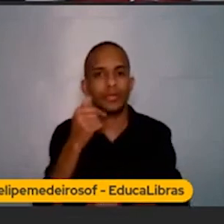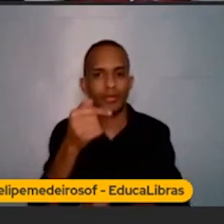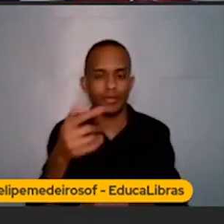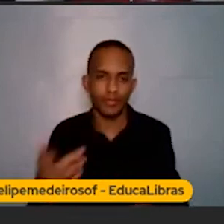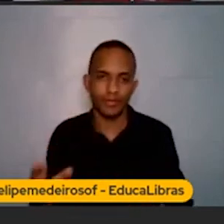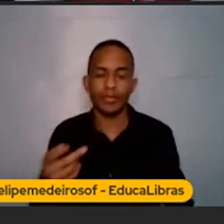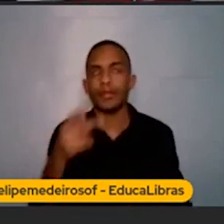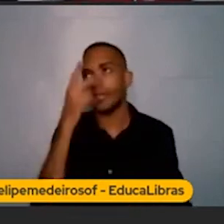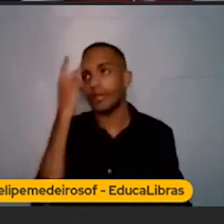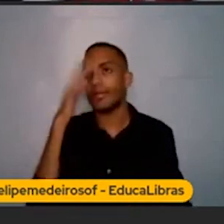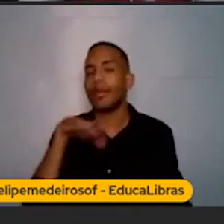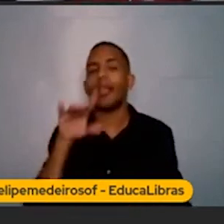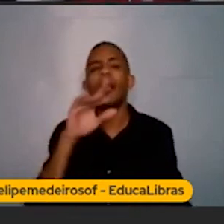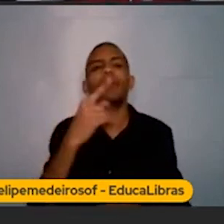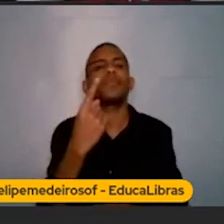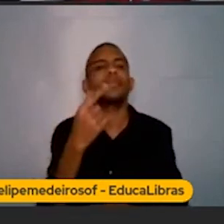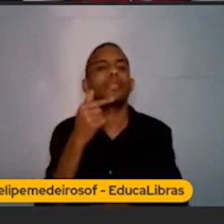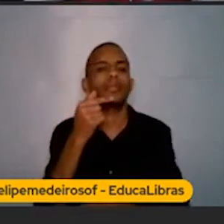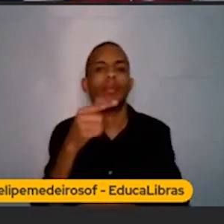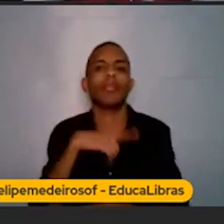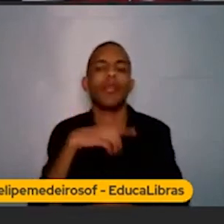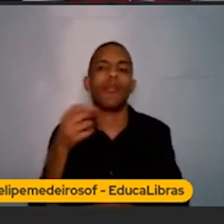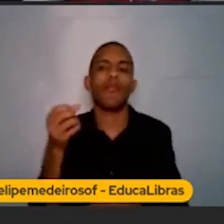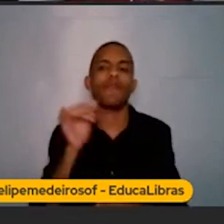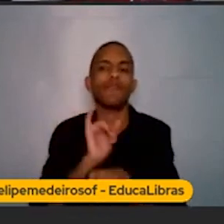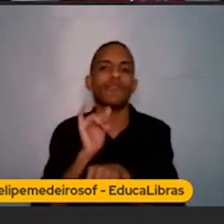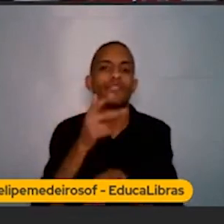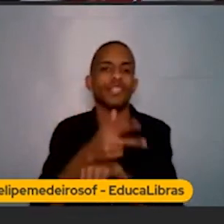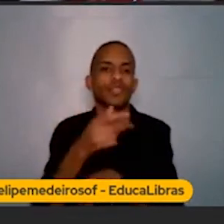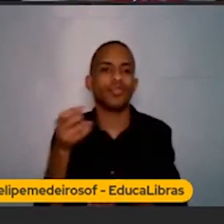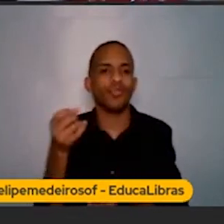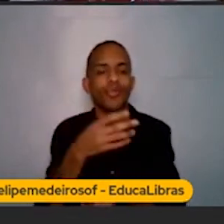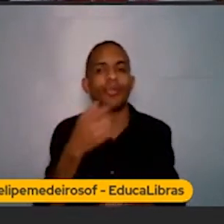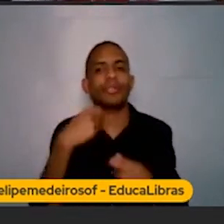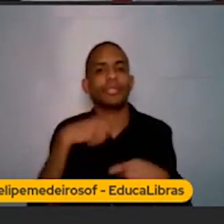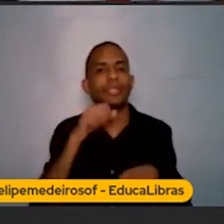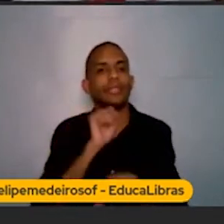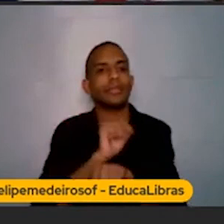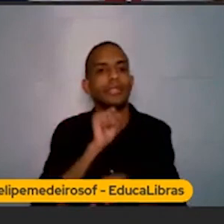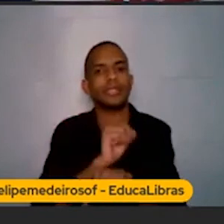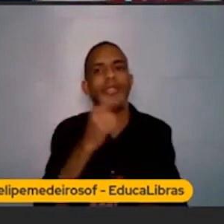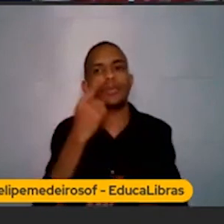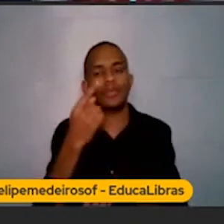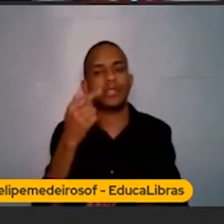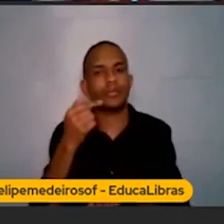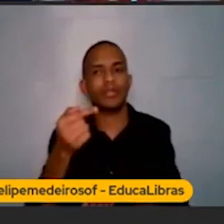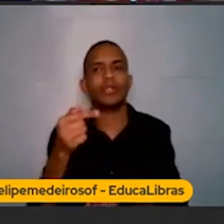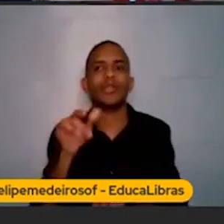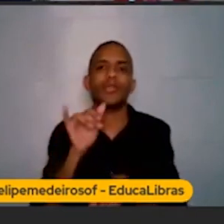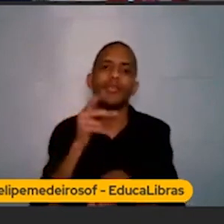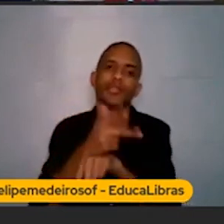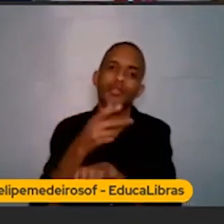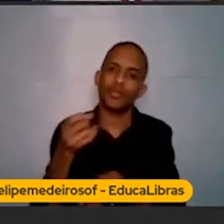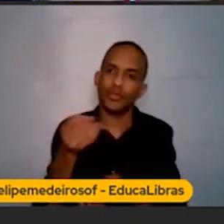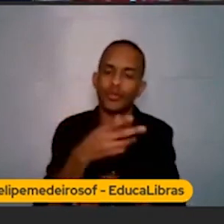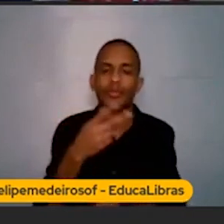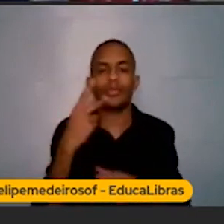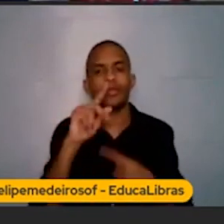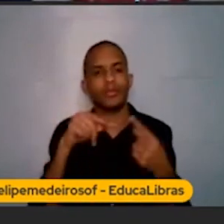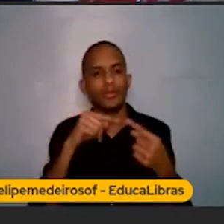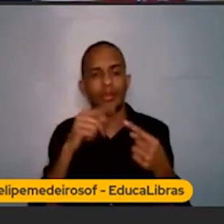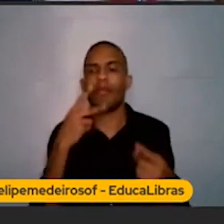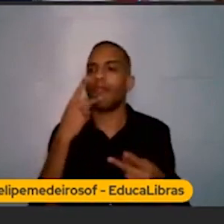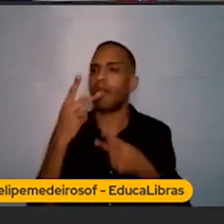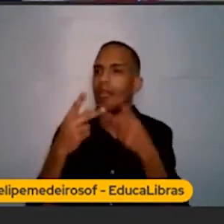Então, a pessoa sabe que daqui a uma semana vai ter um vídeo novo. Então, ela vai saber que ela tem que esperar uma semana para acompanhar um vídeo novo. Então, é muito nesse sentido. Você vai